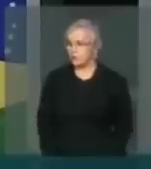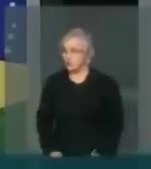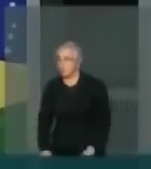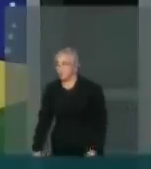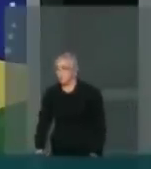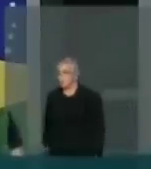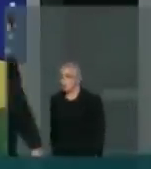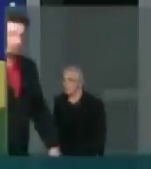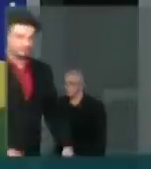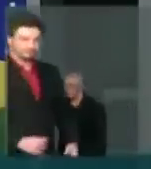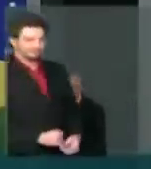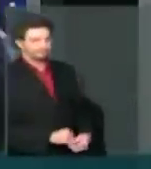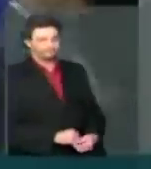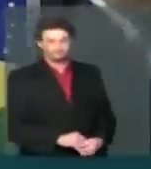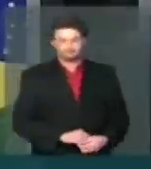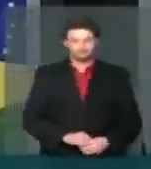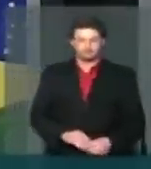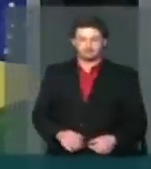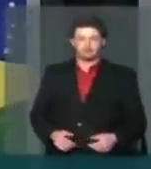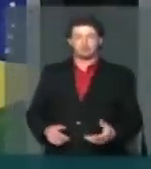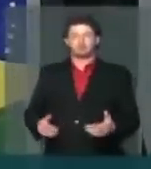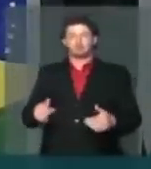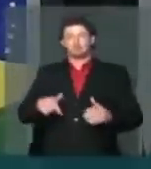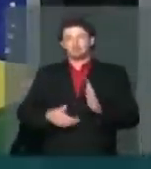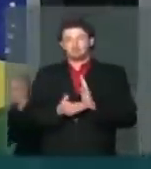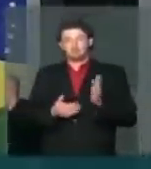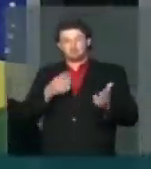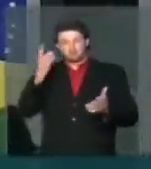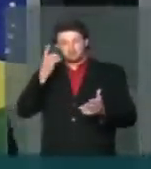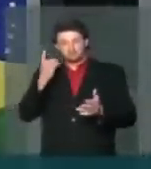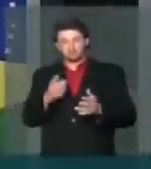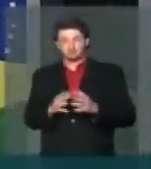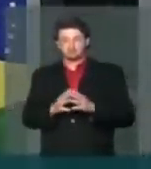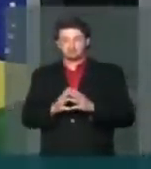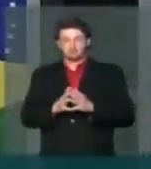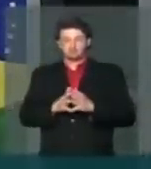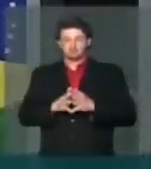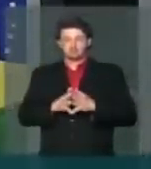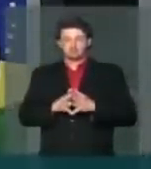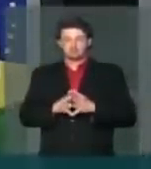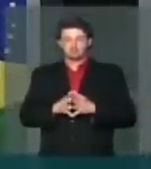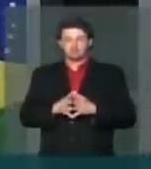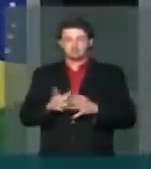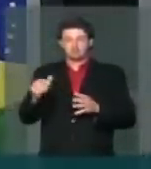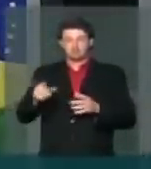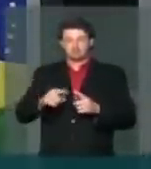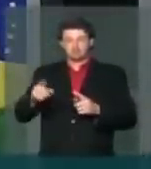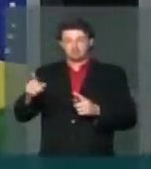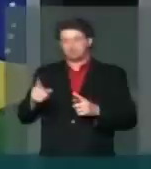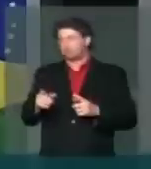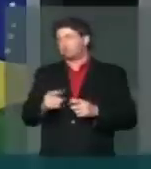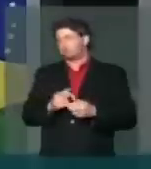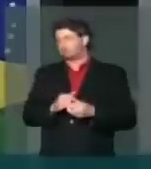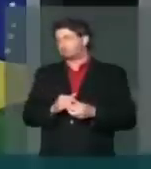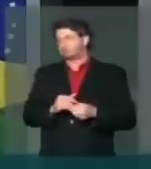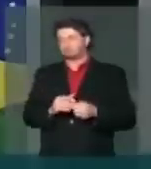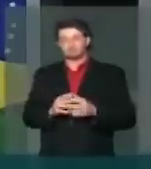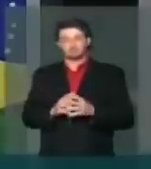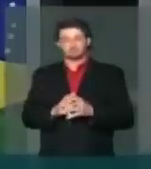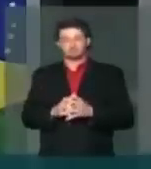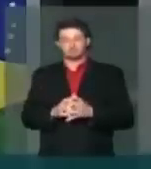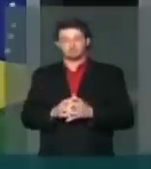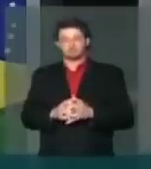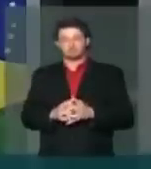designada Pela Câmara Dos Deputados Para participar Da saída A Venezuela Que